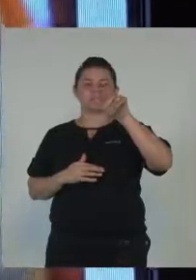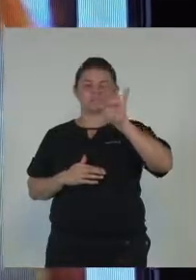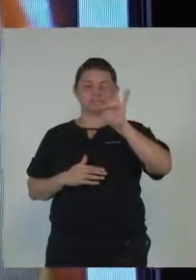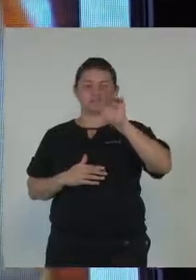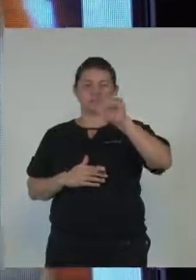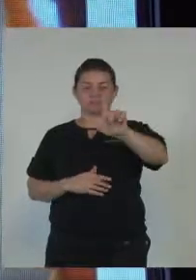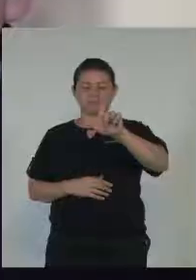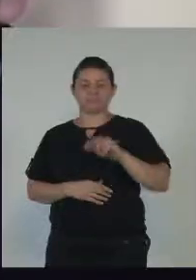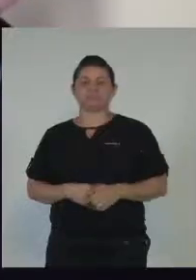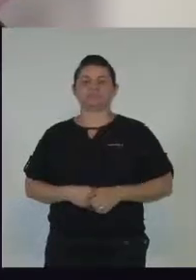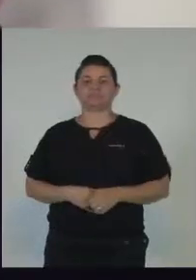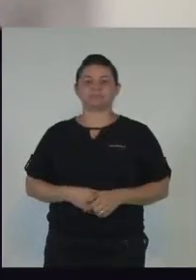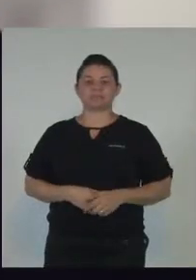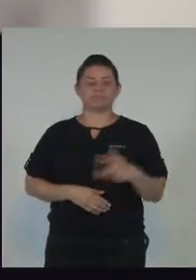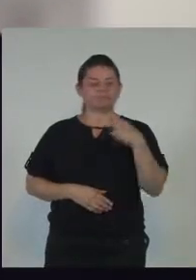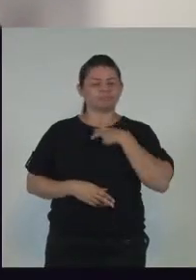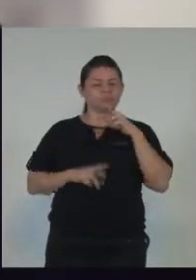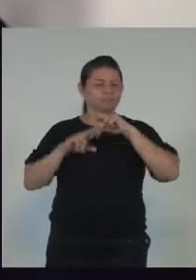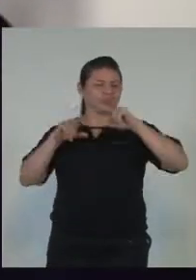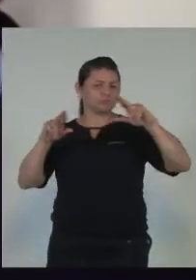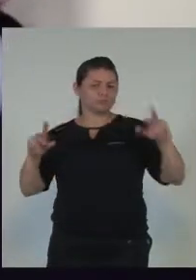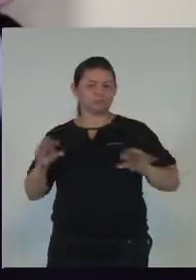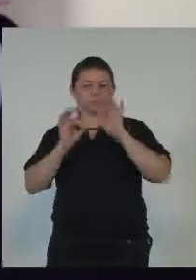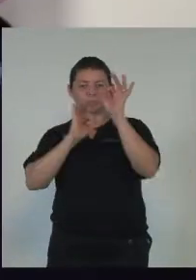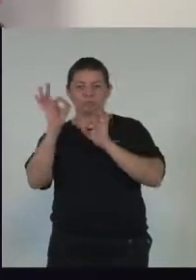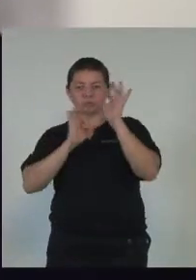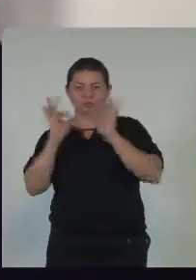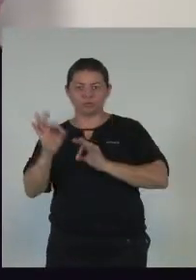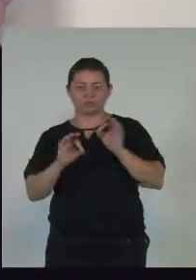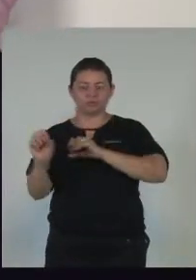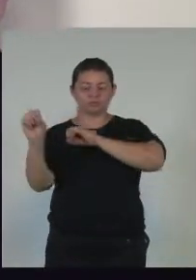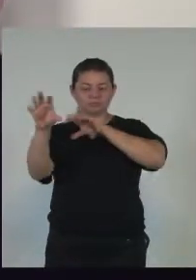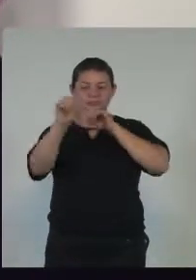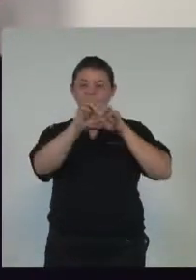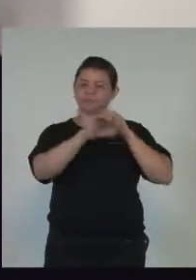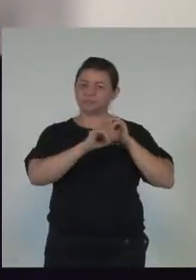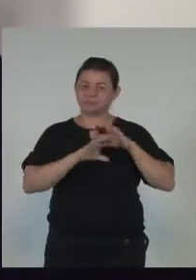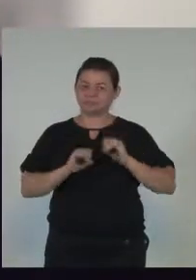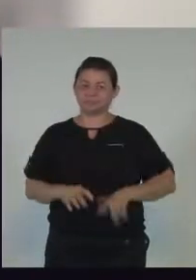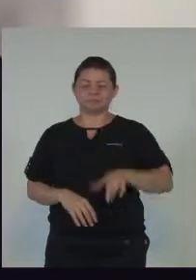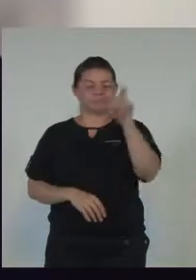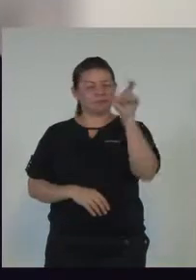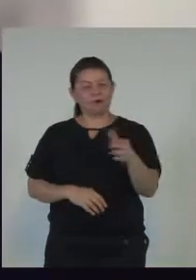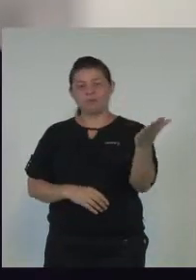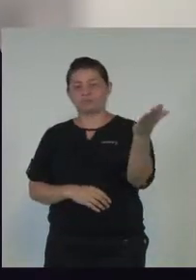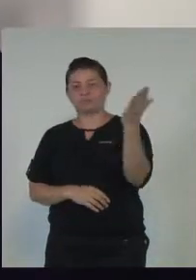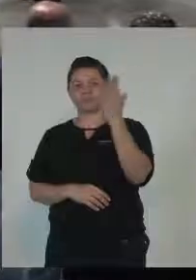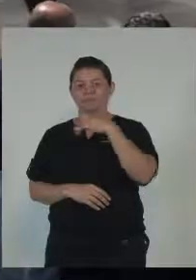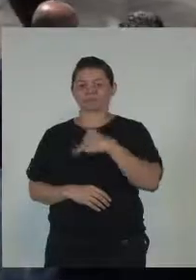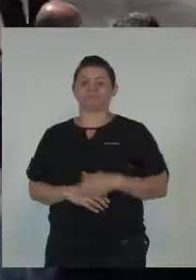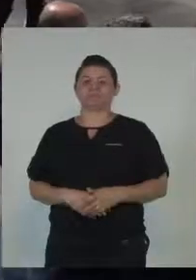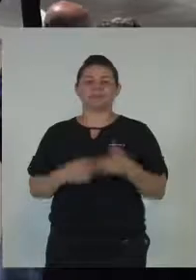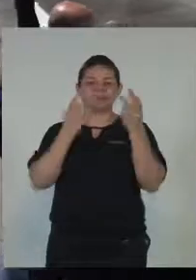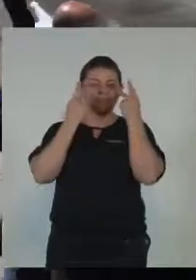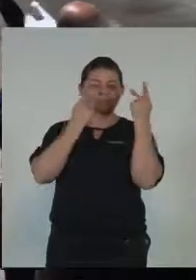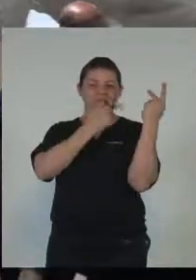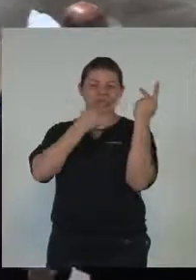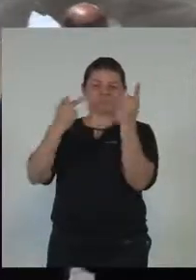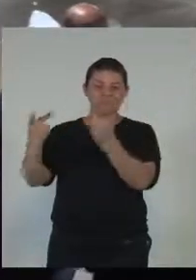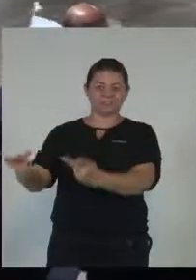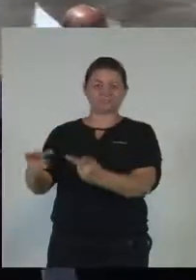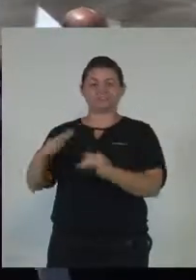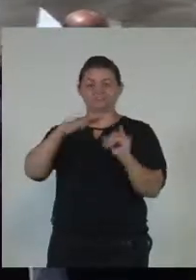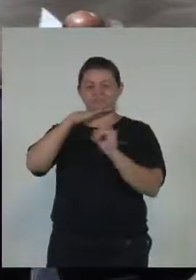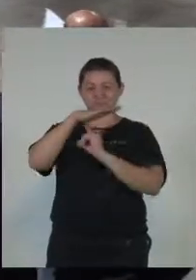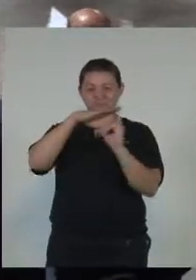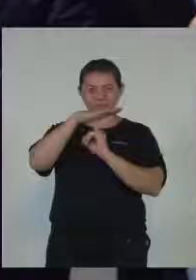jeito diferente. É um projeto educativo. Então as pessoas podem marcar, podem se agendar, vir aqui. Haverá uma equipe especialmente